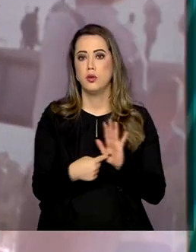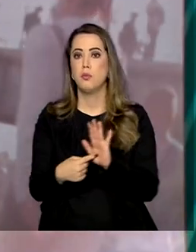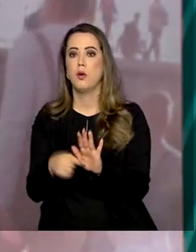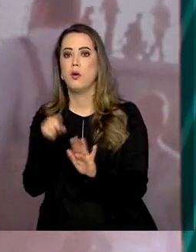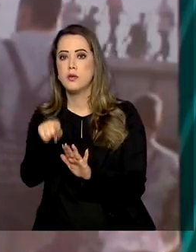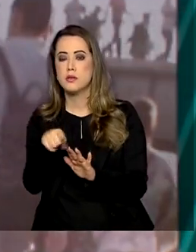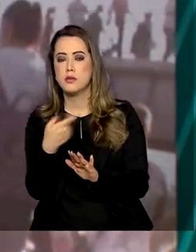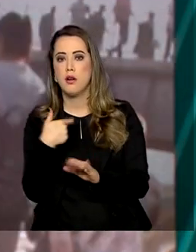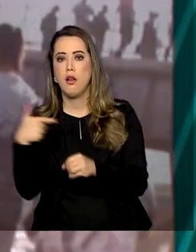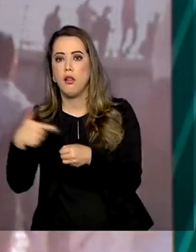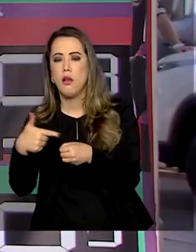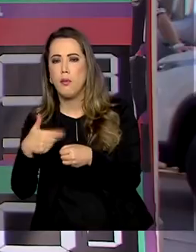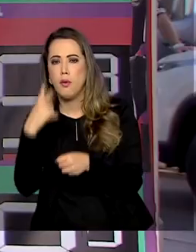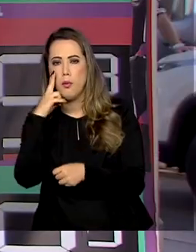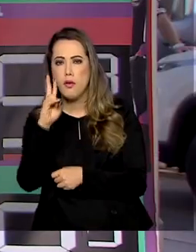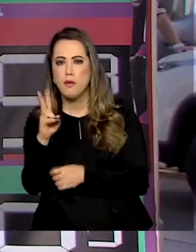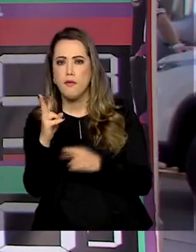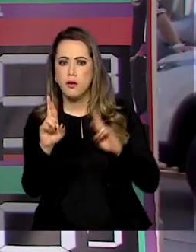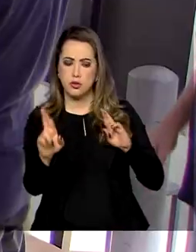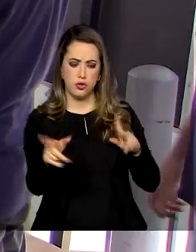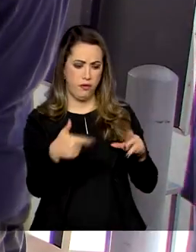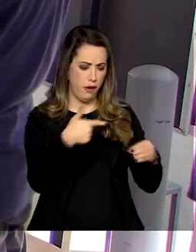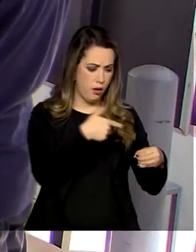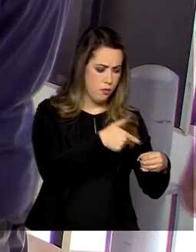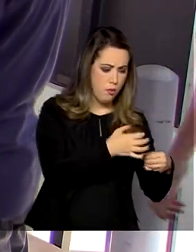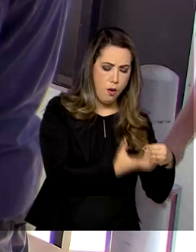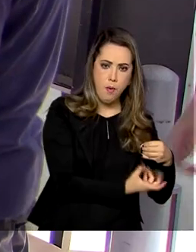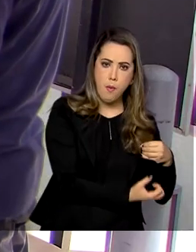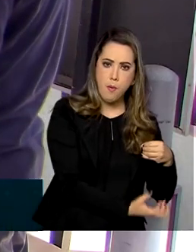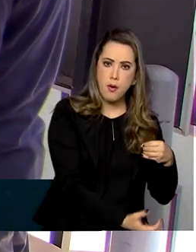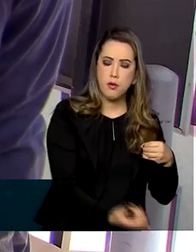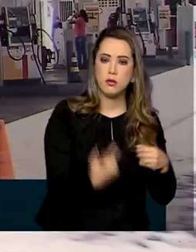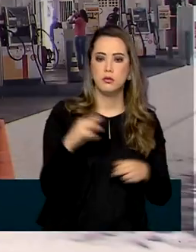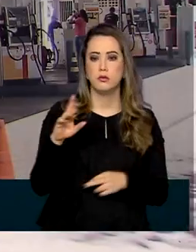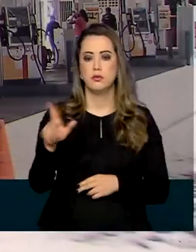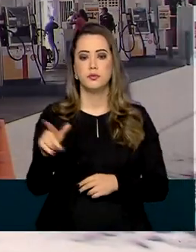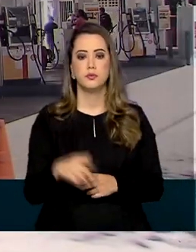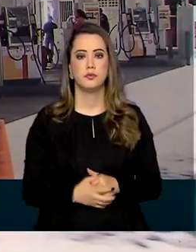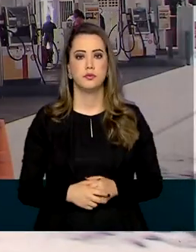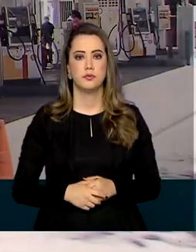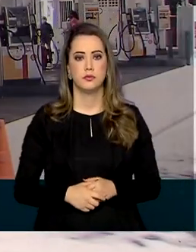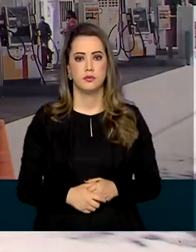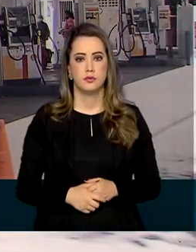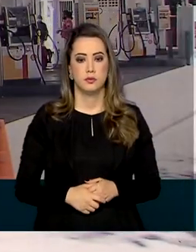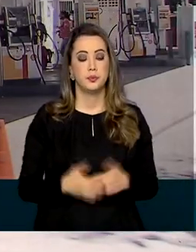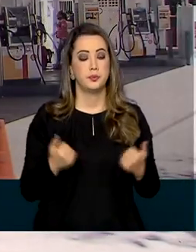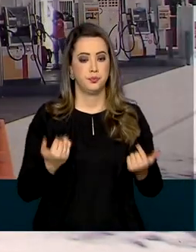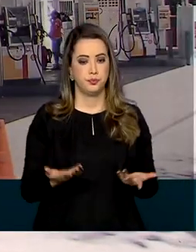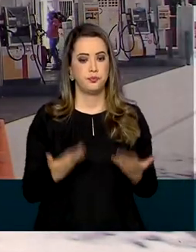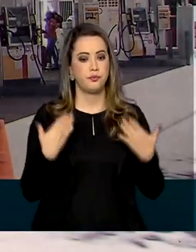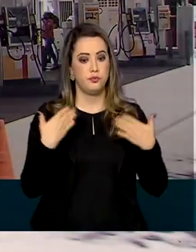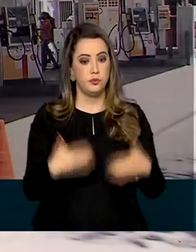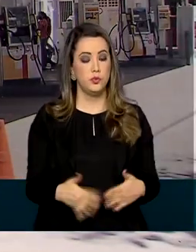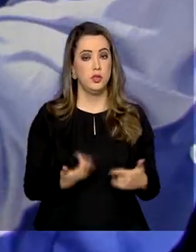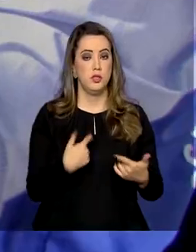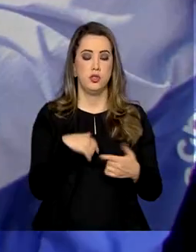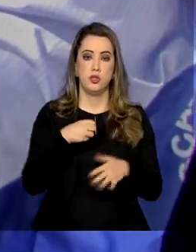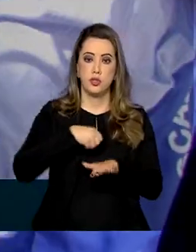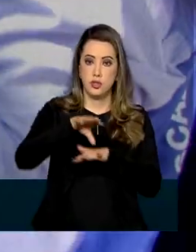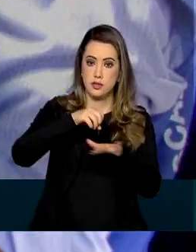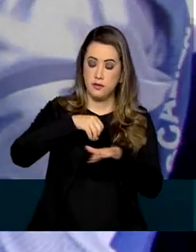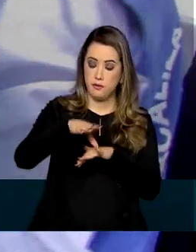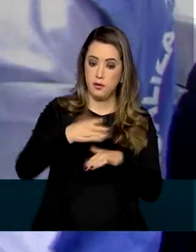bomba. De olho nos preços, nas bombas de combustíveis, nas informações disponíveis aos consumidores.